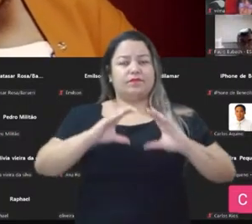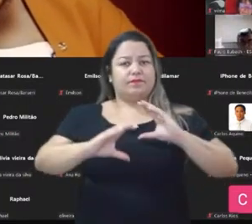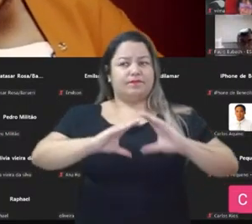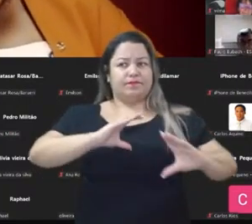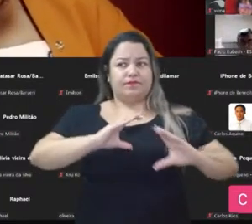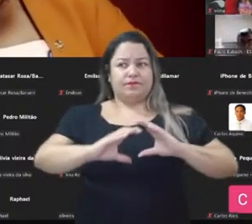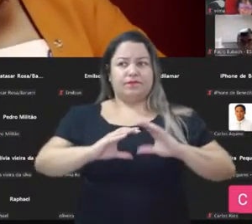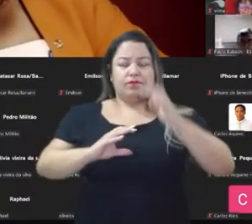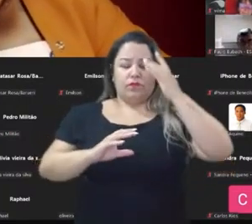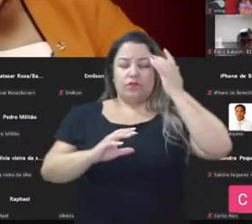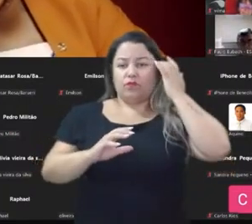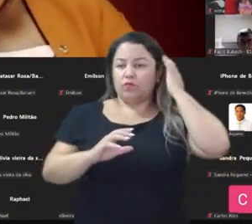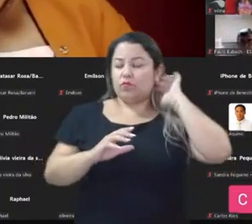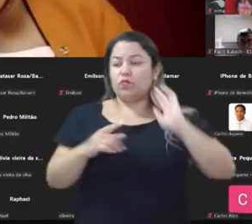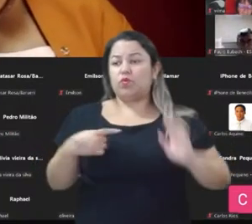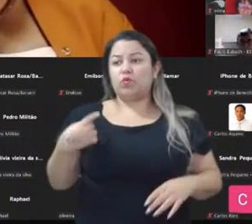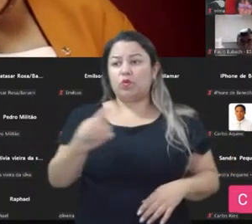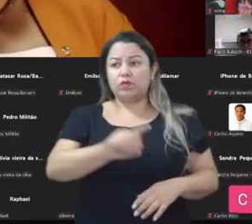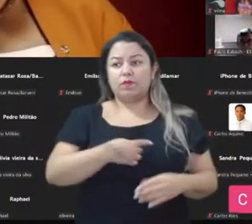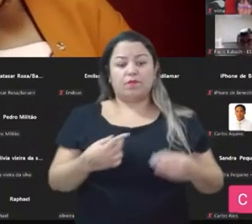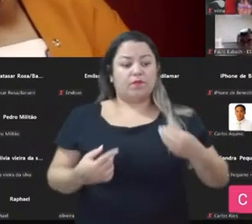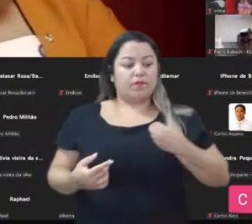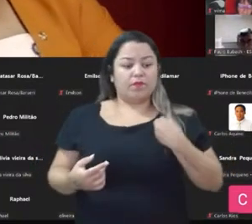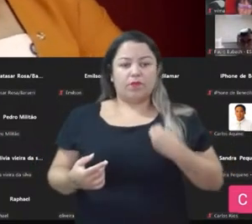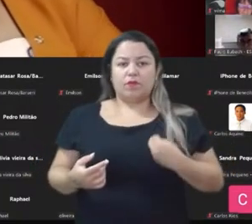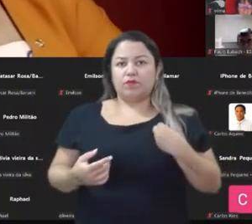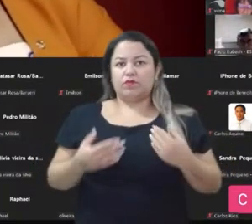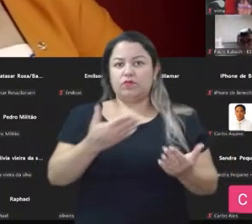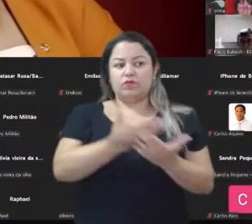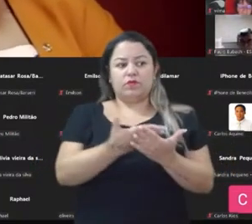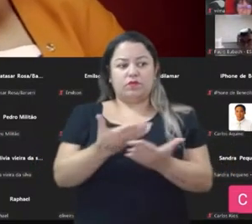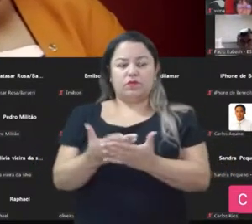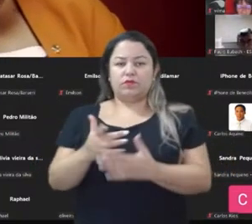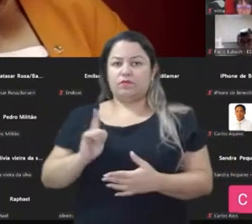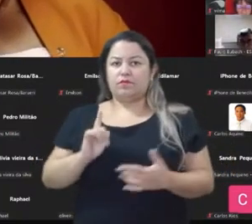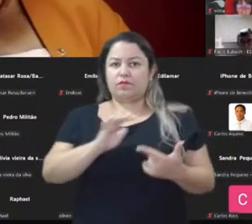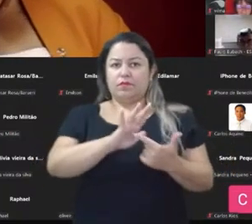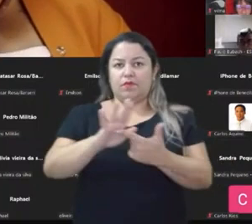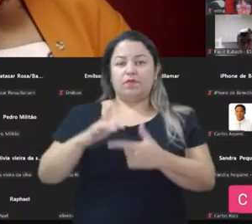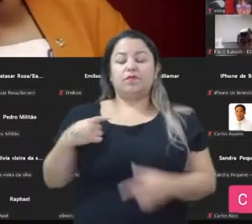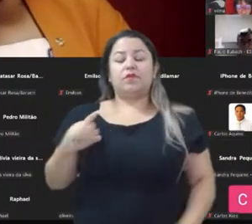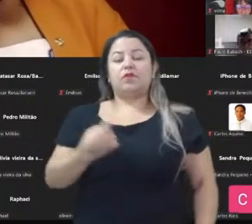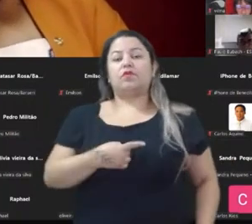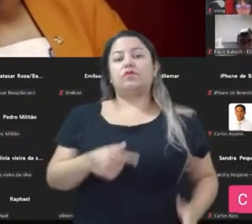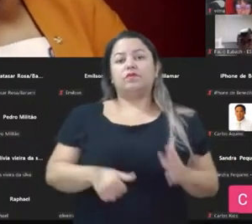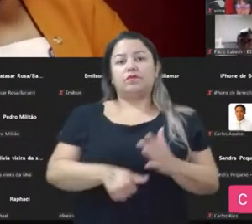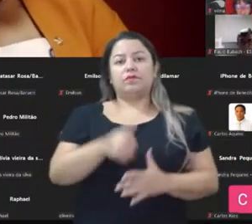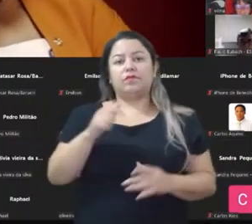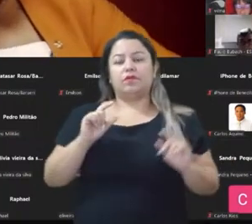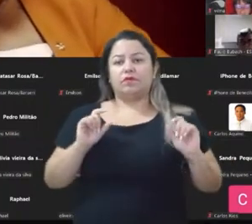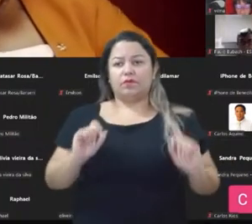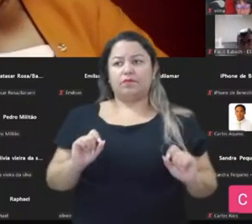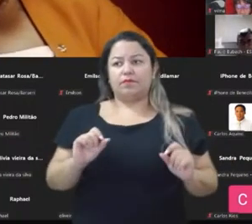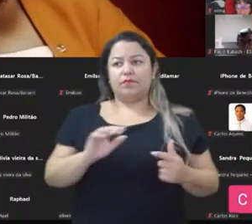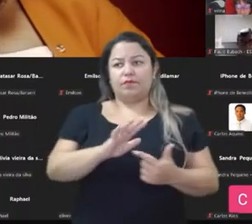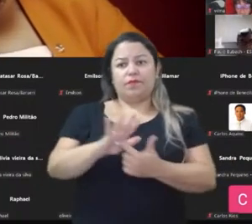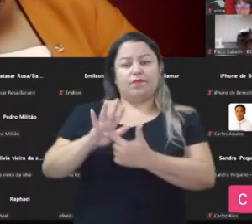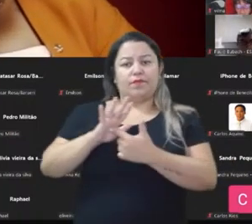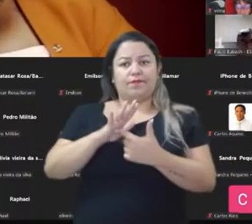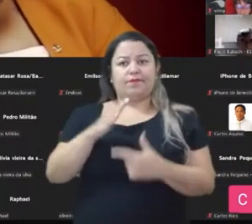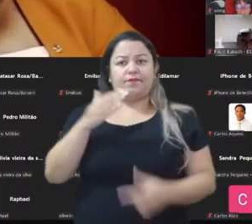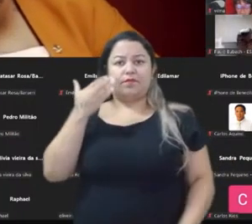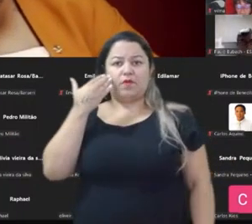populista que nós estamos vivendo, que estudiosos têm apresentado para a gente? Primeiro, aquela que apresenta uma visão